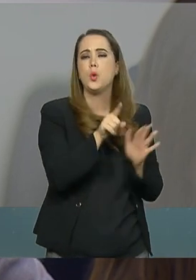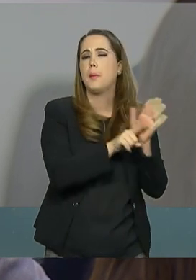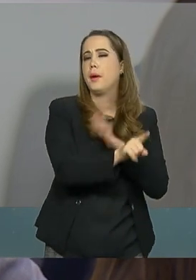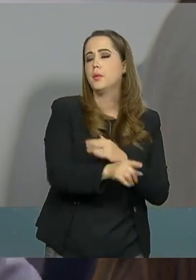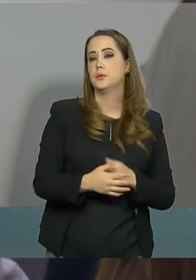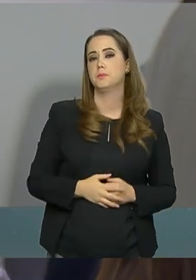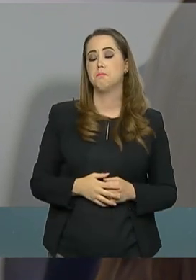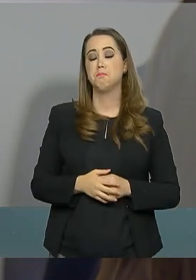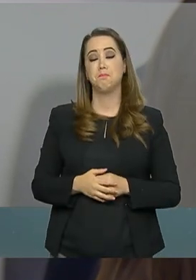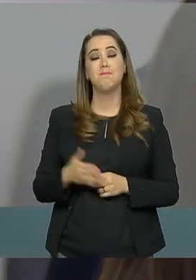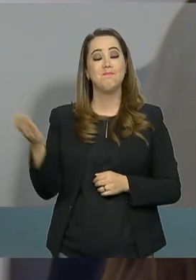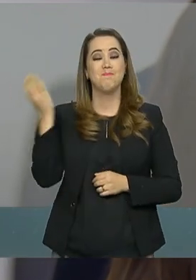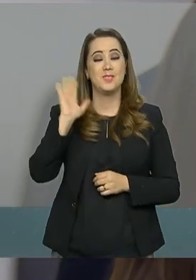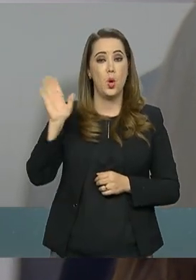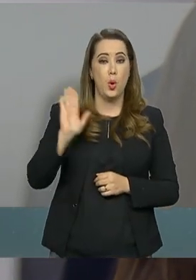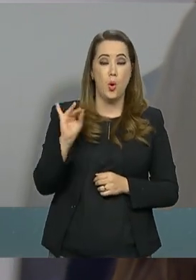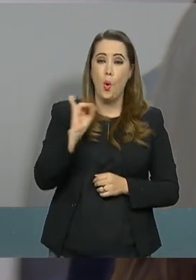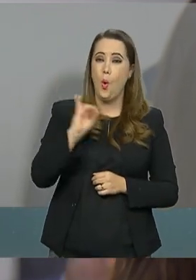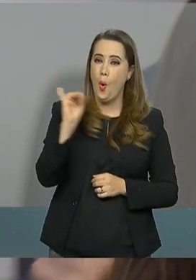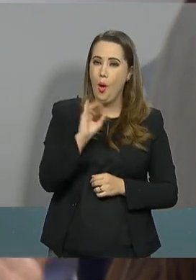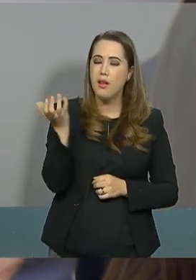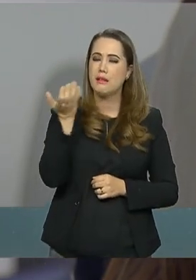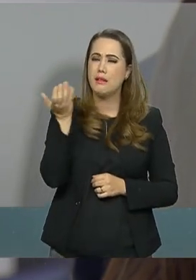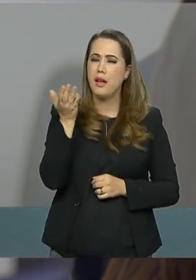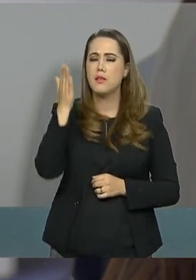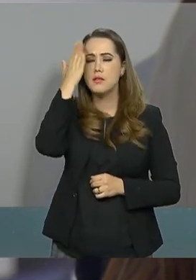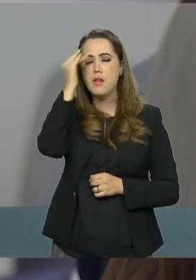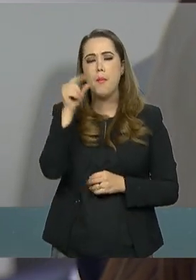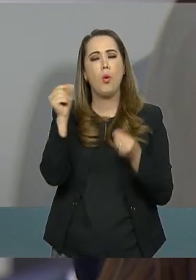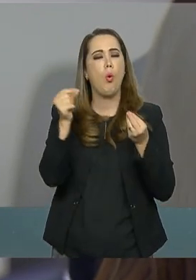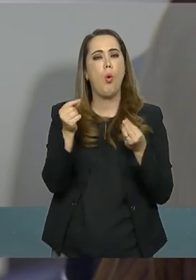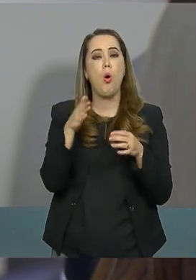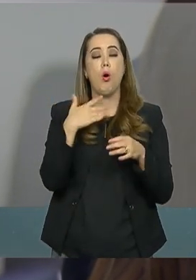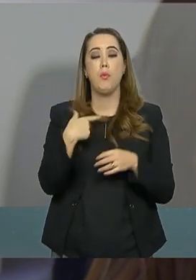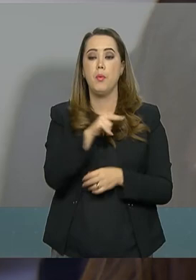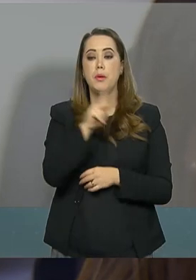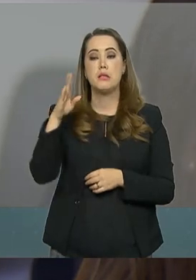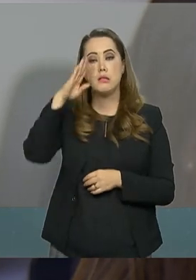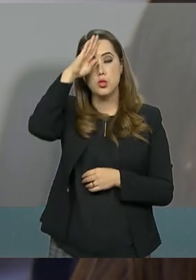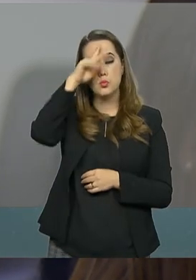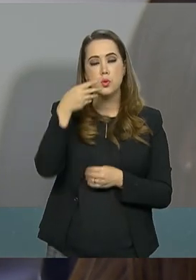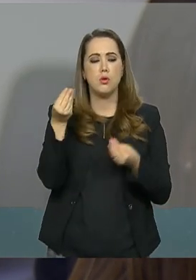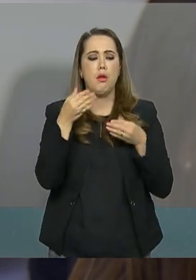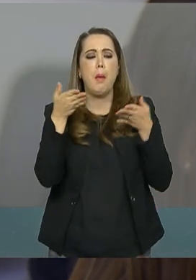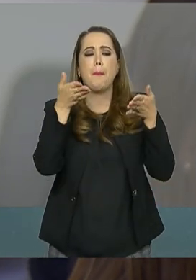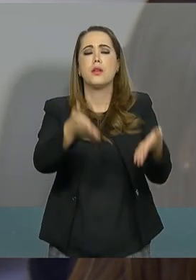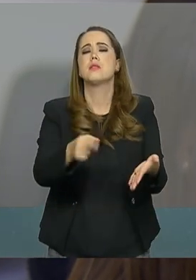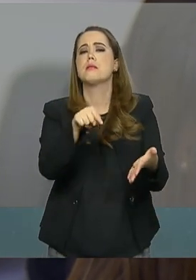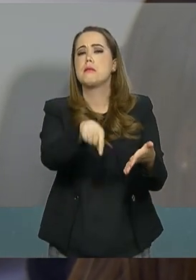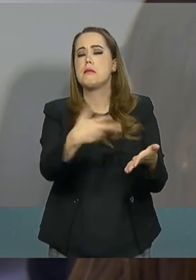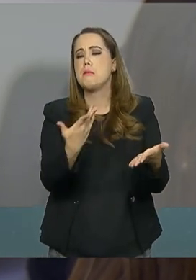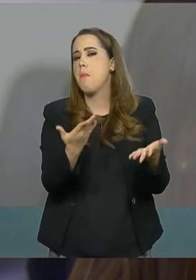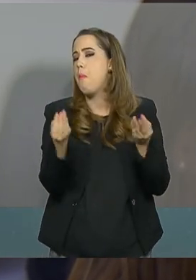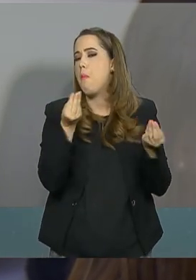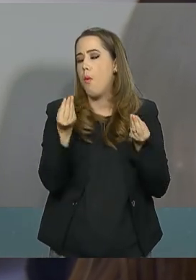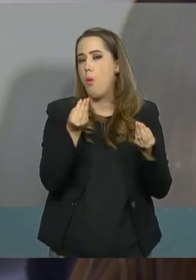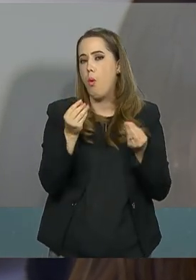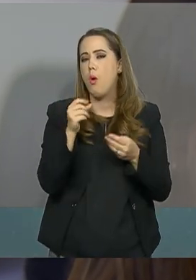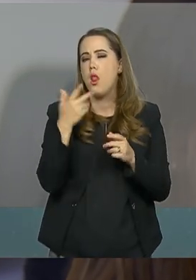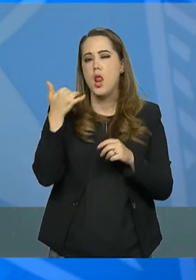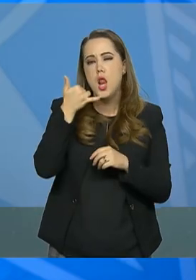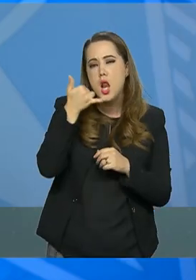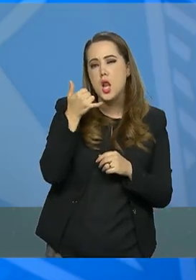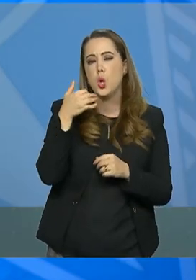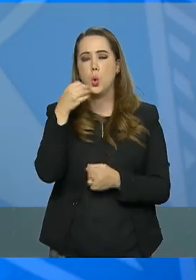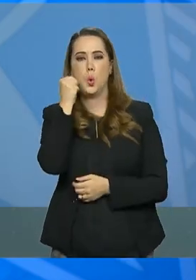participação do próprio presidente na articulação da votação da MP 871, se ele ligou efetivamente para os senadores, para quais senadores e como foi isso.